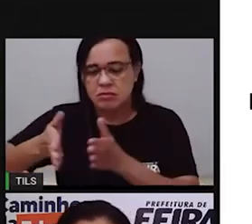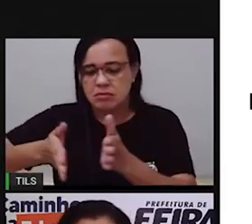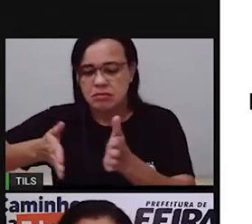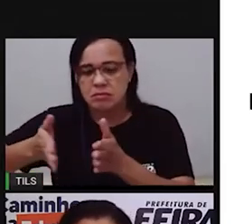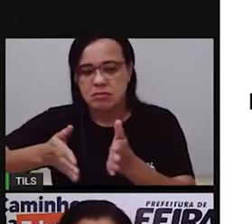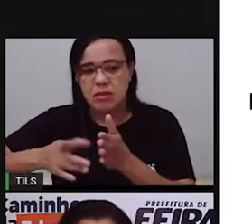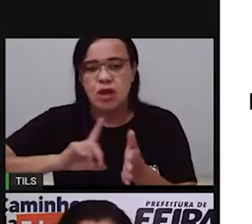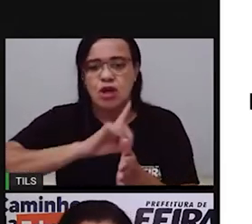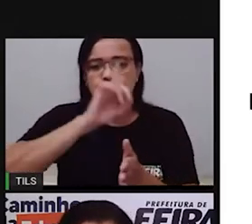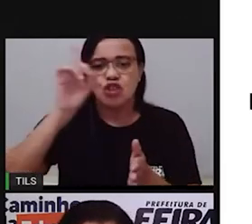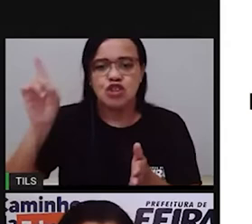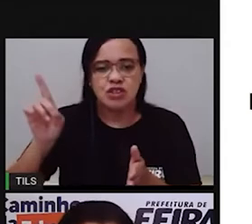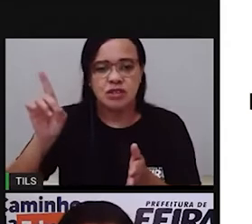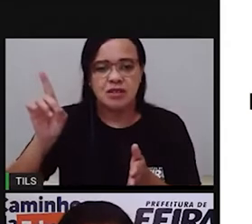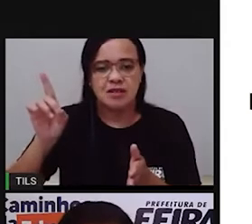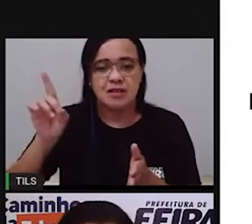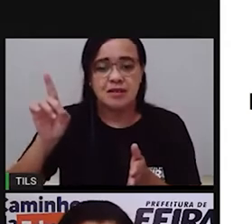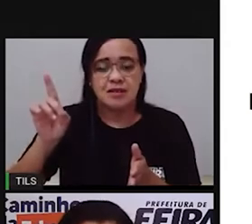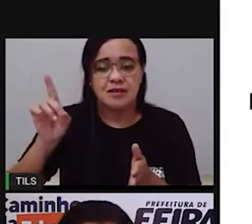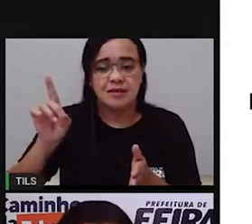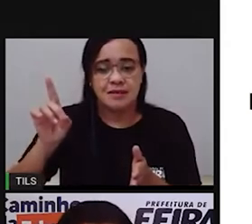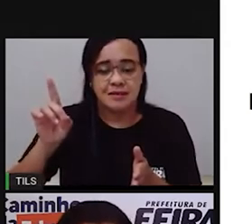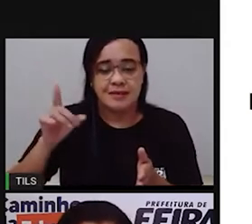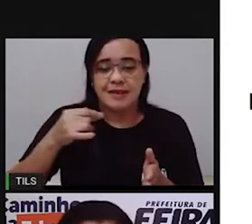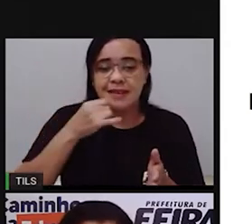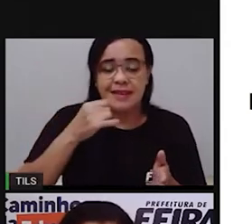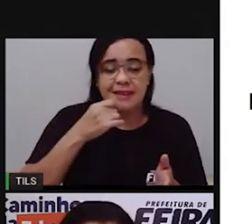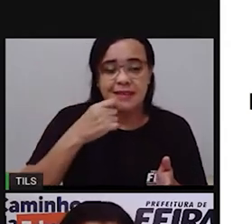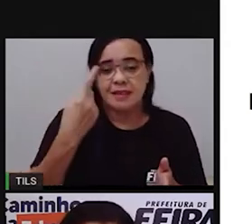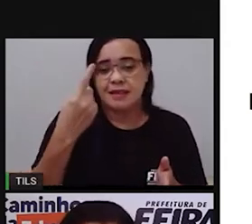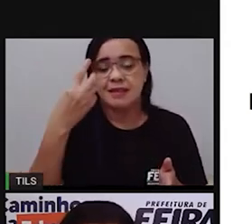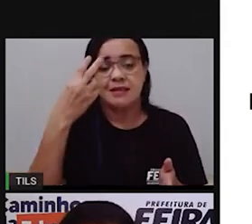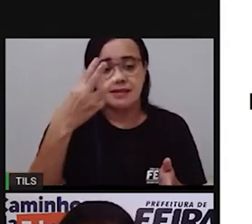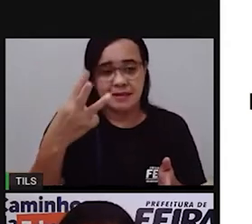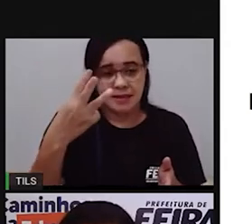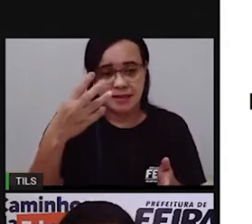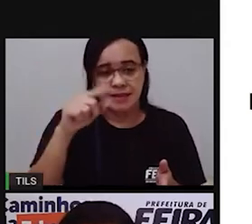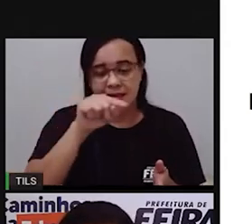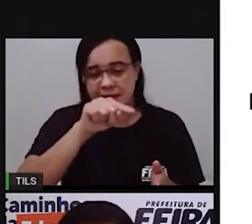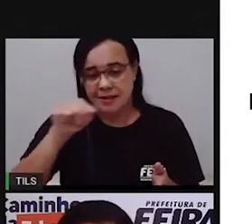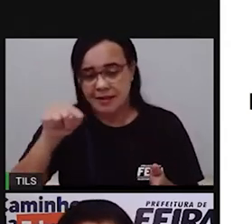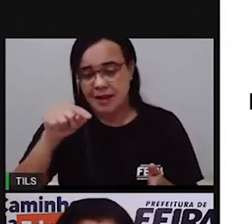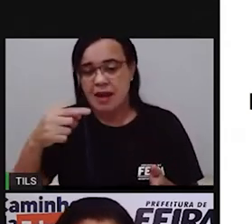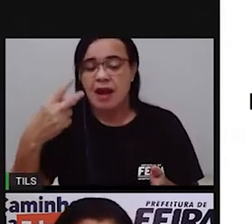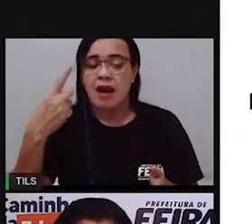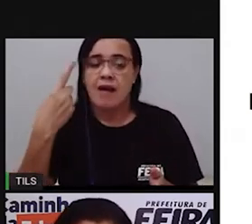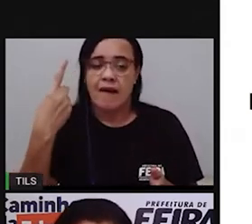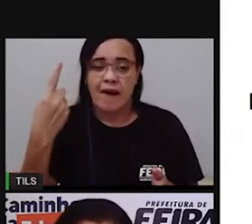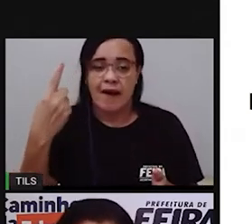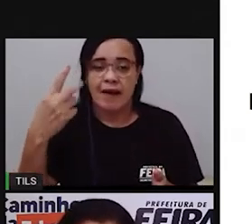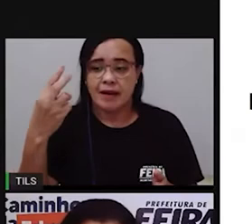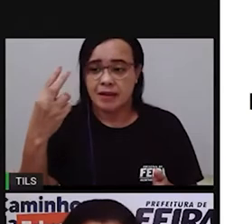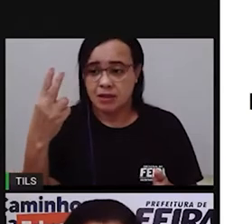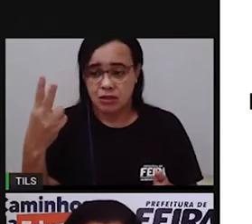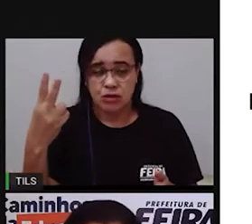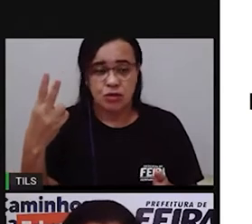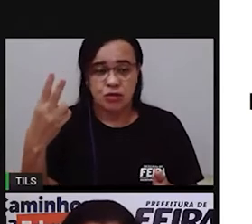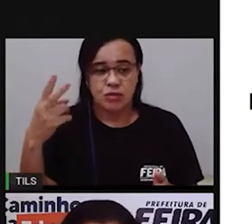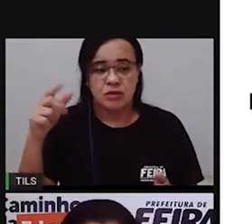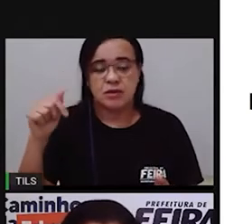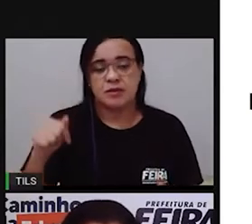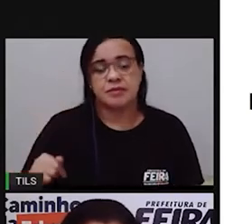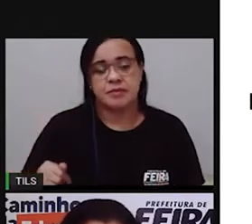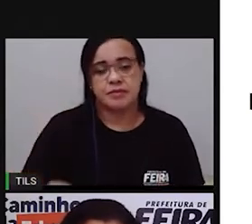mostrando que é do 13 do 6 a 12 do 7 que geralmente é